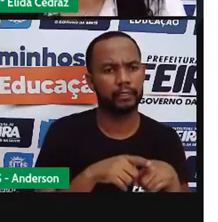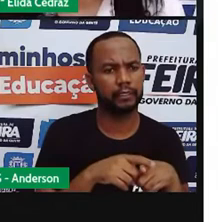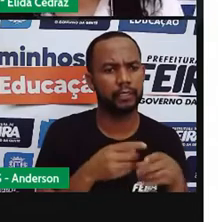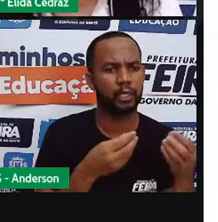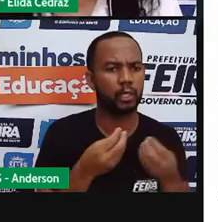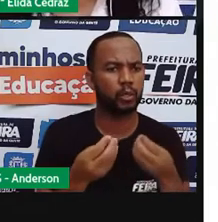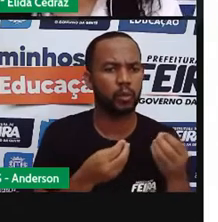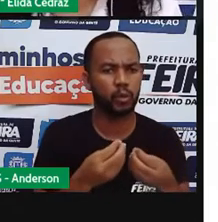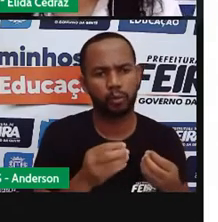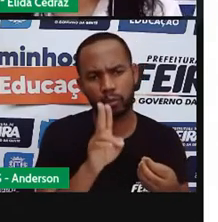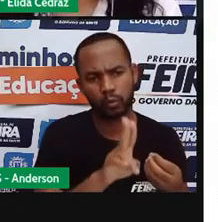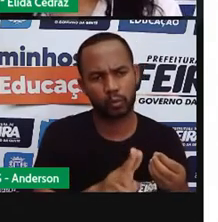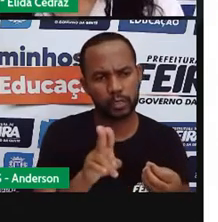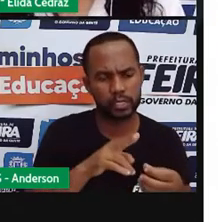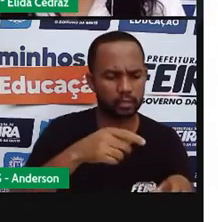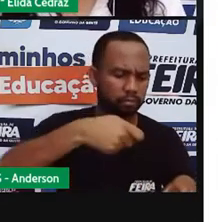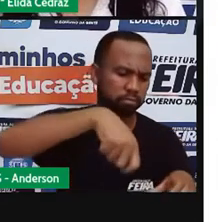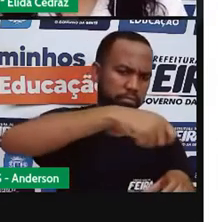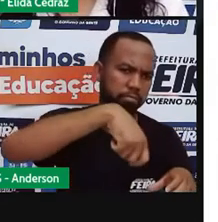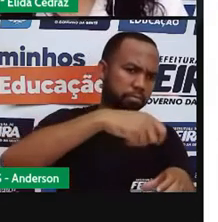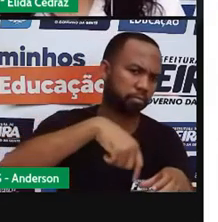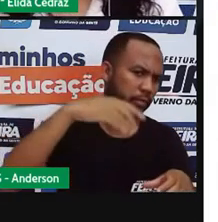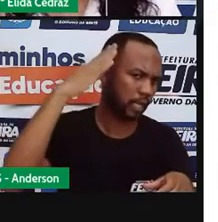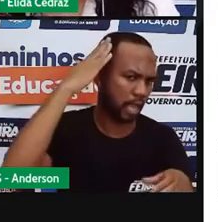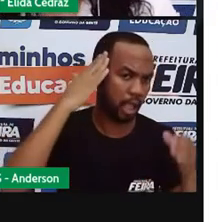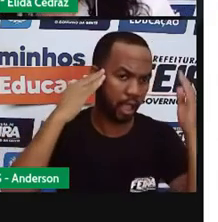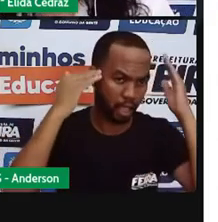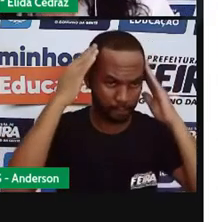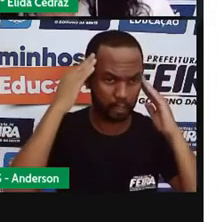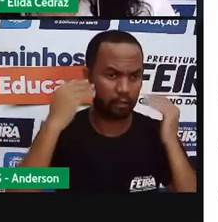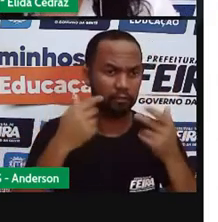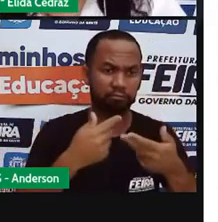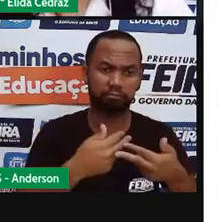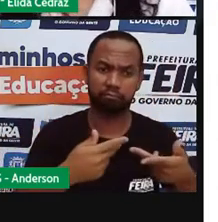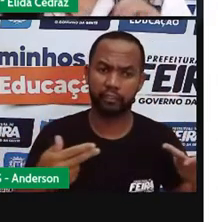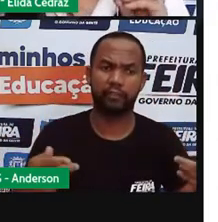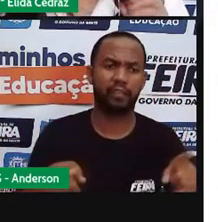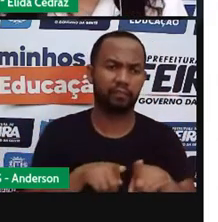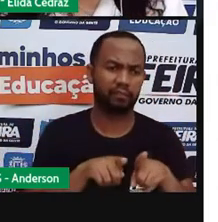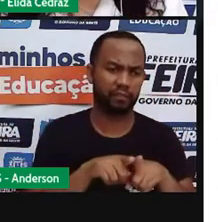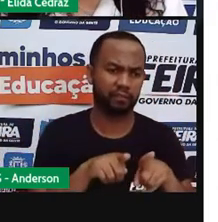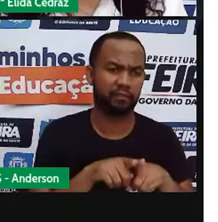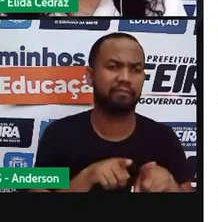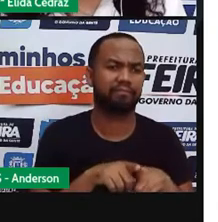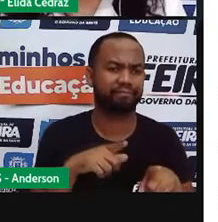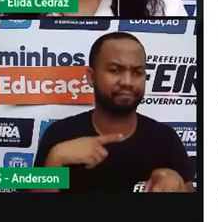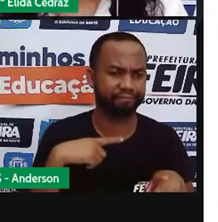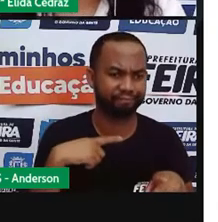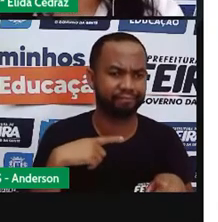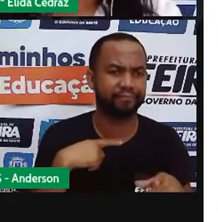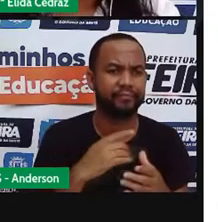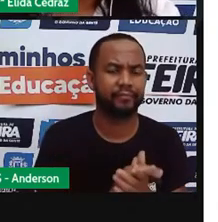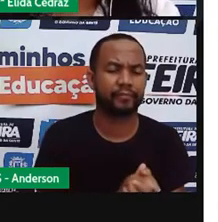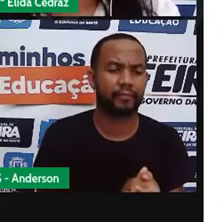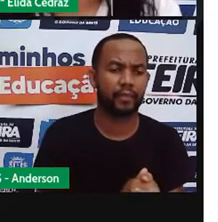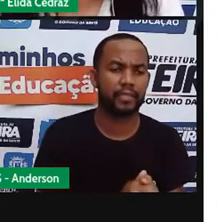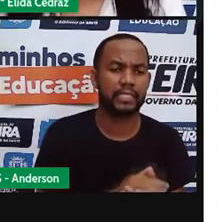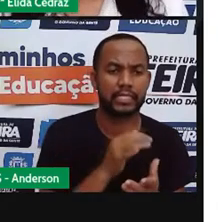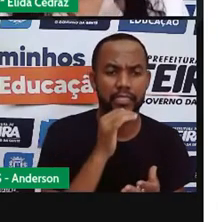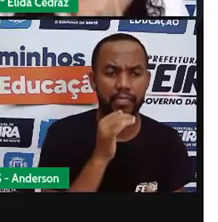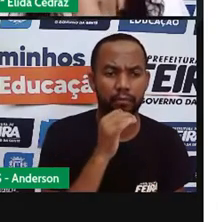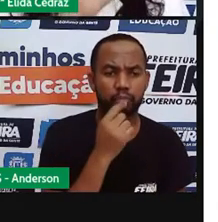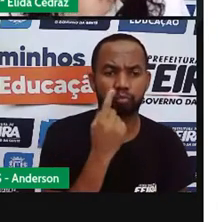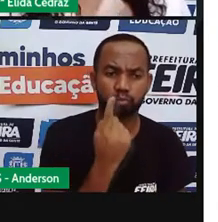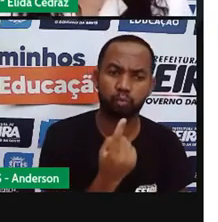produtos que a gente acha em casa. Então, teve ingrediente e modo de preparo e um título